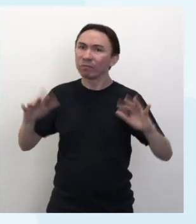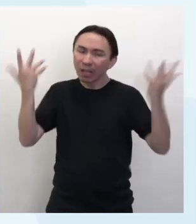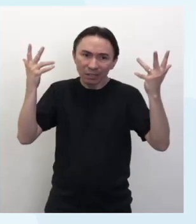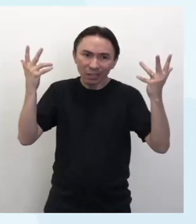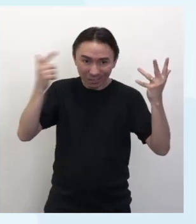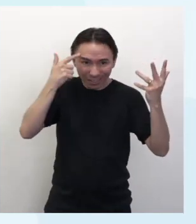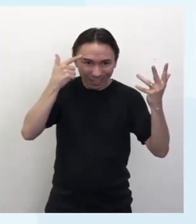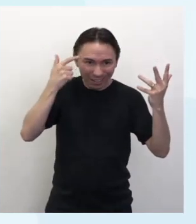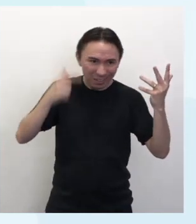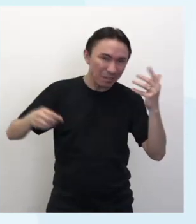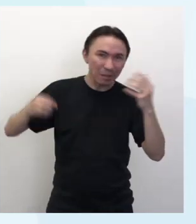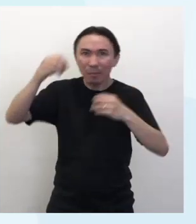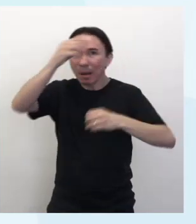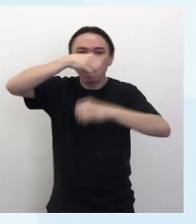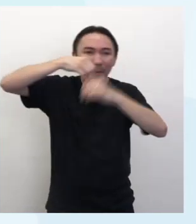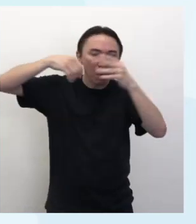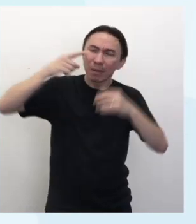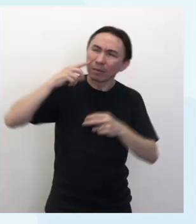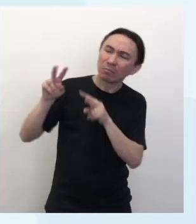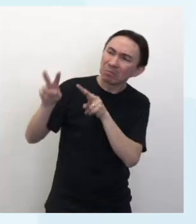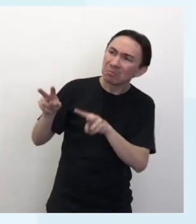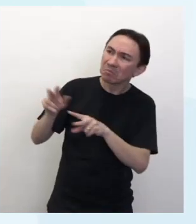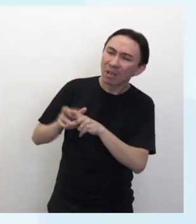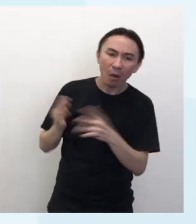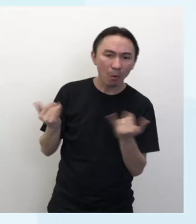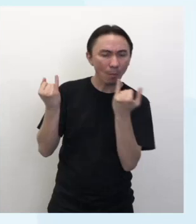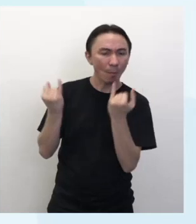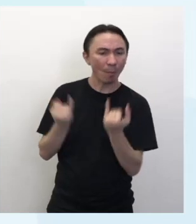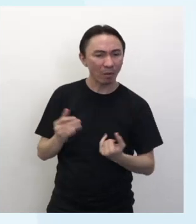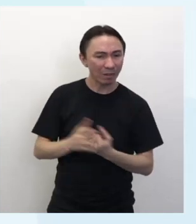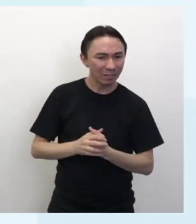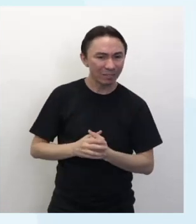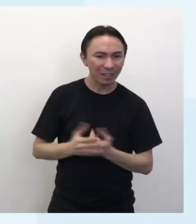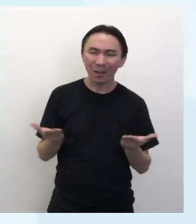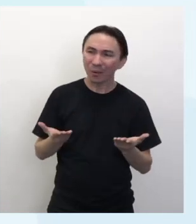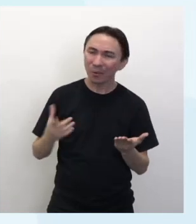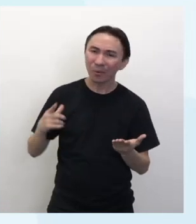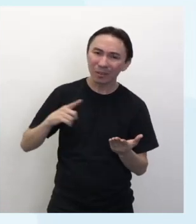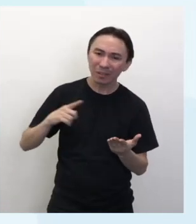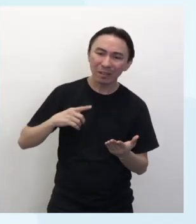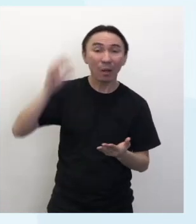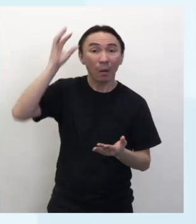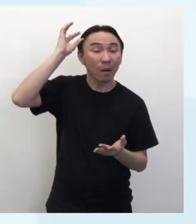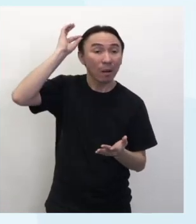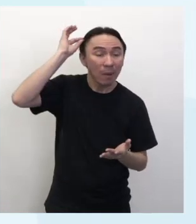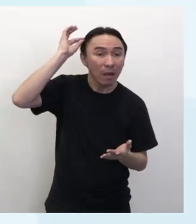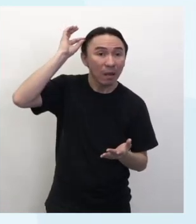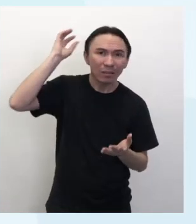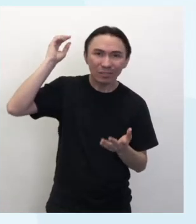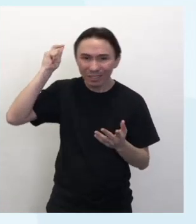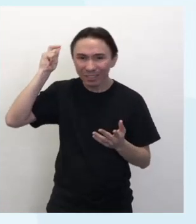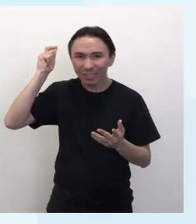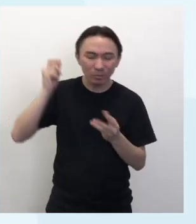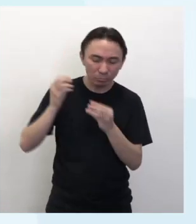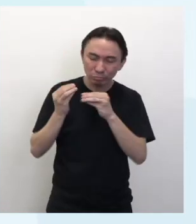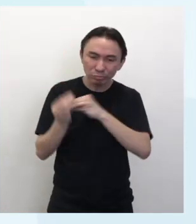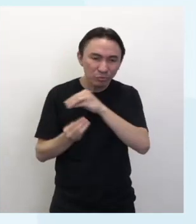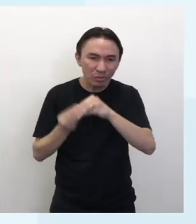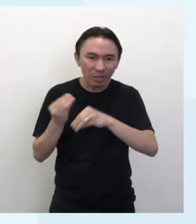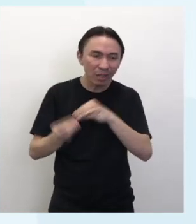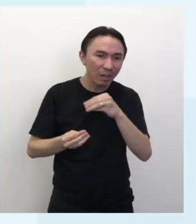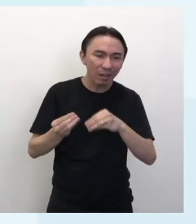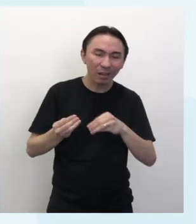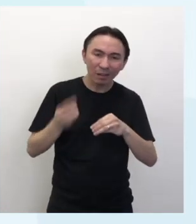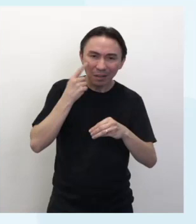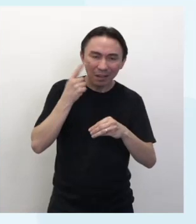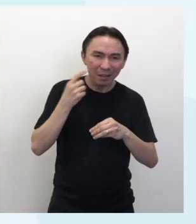resistem muito, só agora começavam os cabelos escuros a intercalar-se de alguns fios